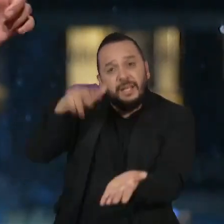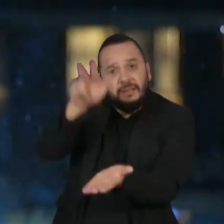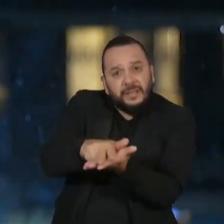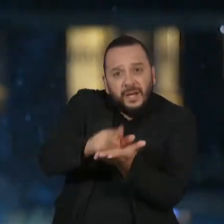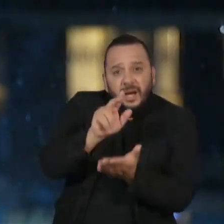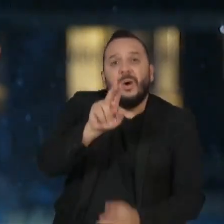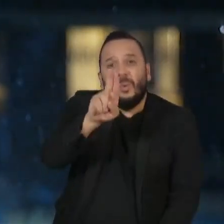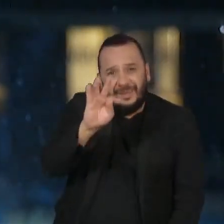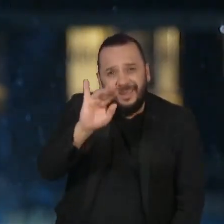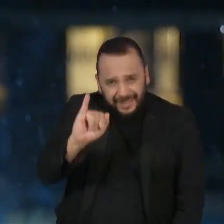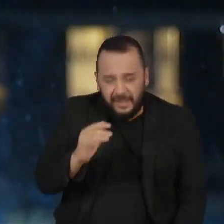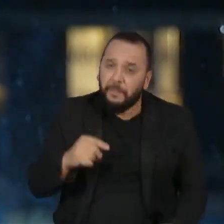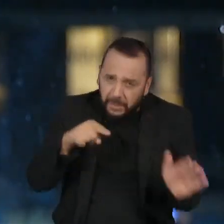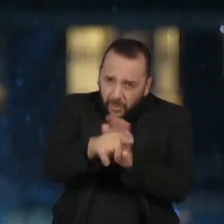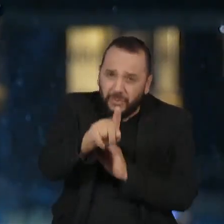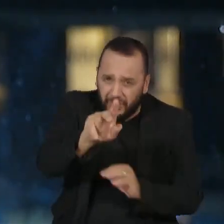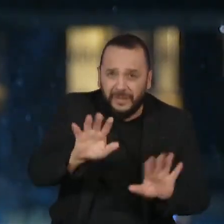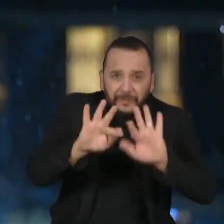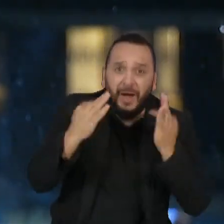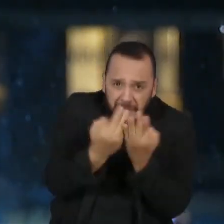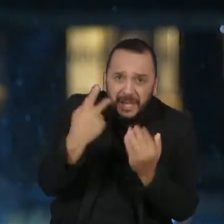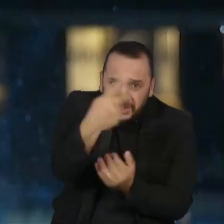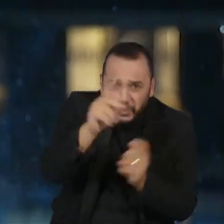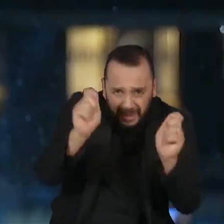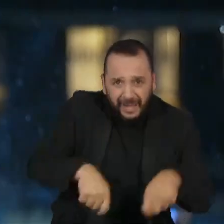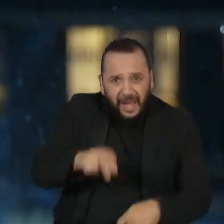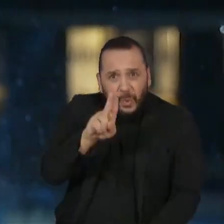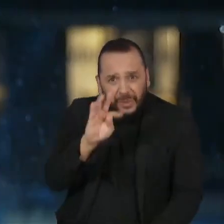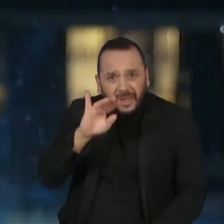Você deixaria um familiar seu nessas condições?